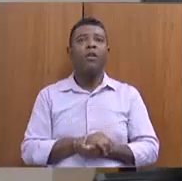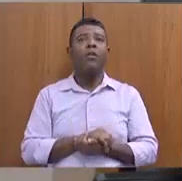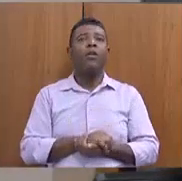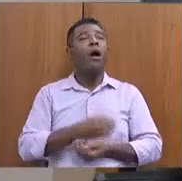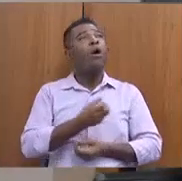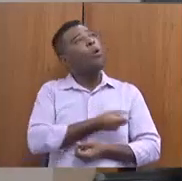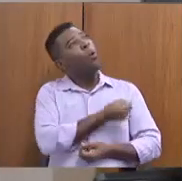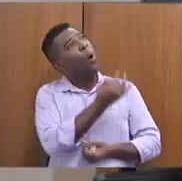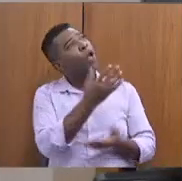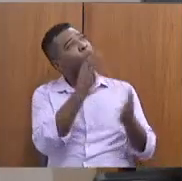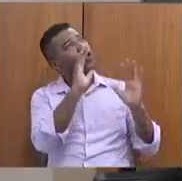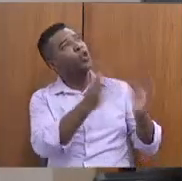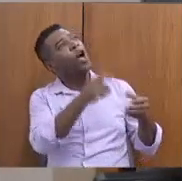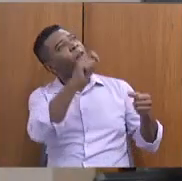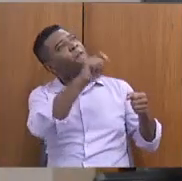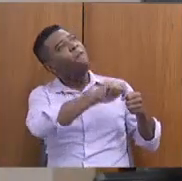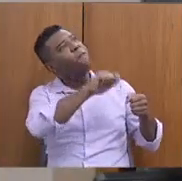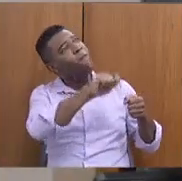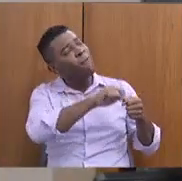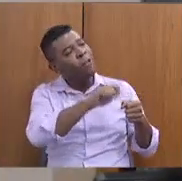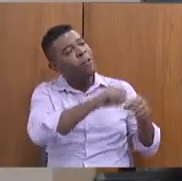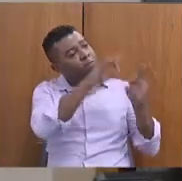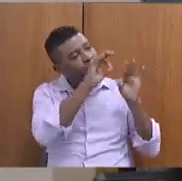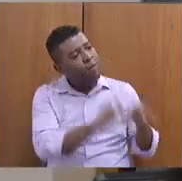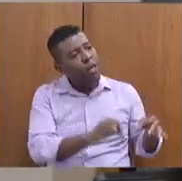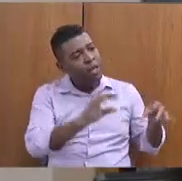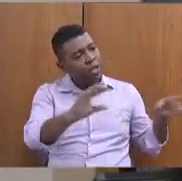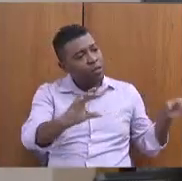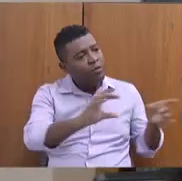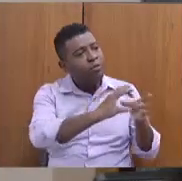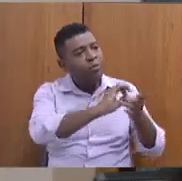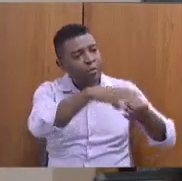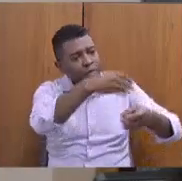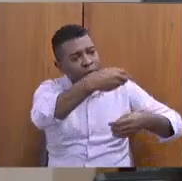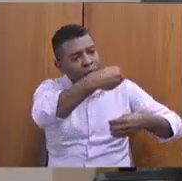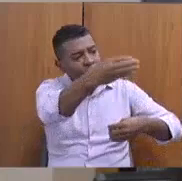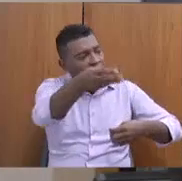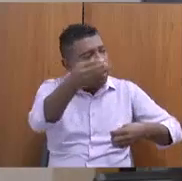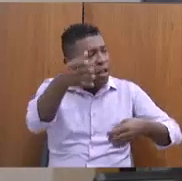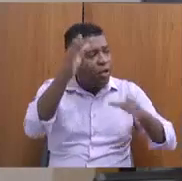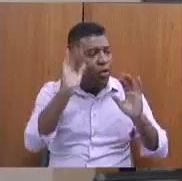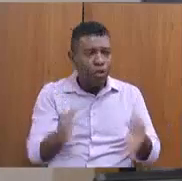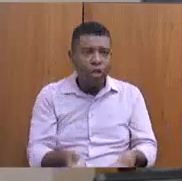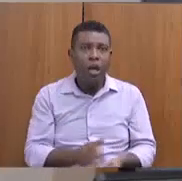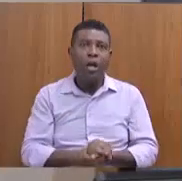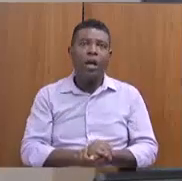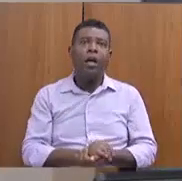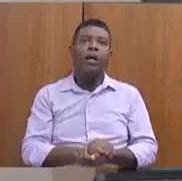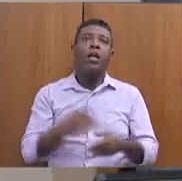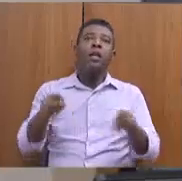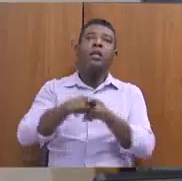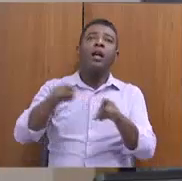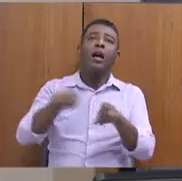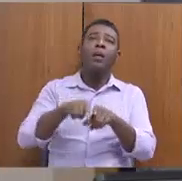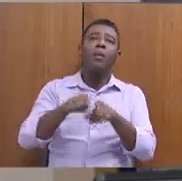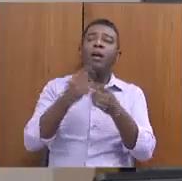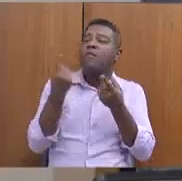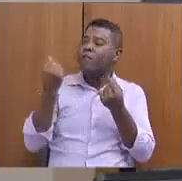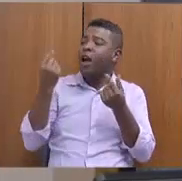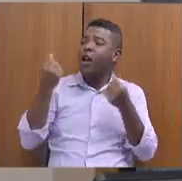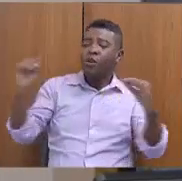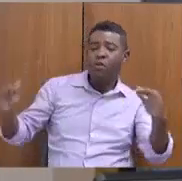efetivamente alienados, valor global arrecadado com a destinação desses referidos valores,